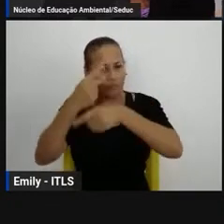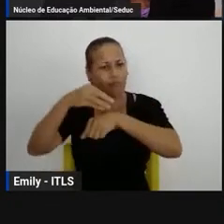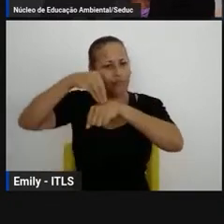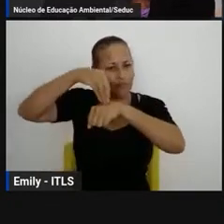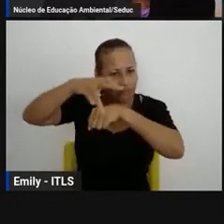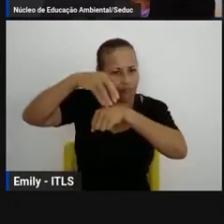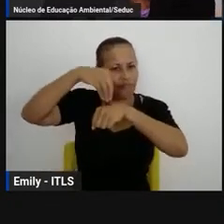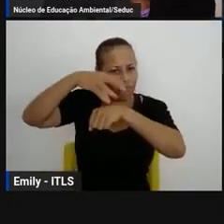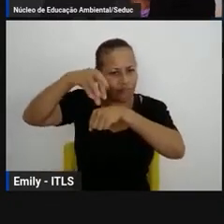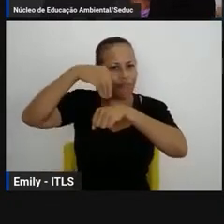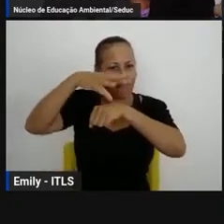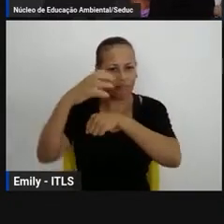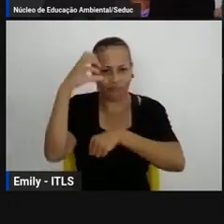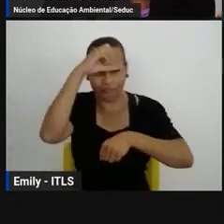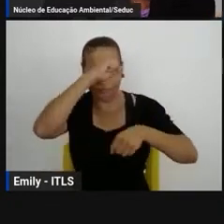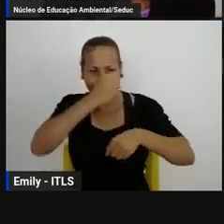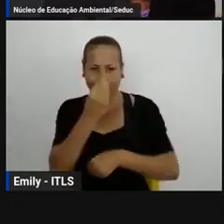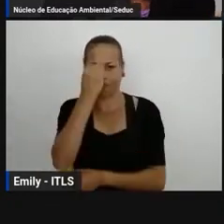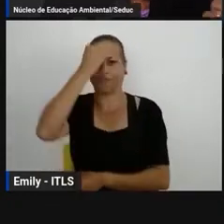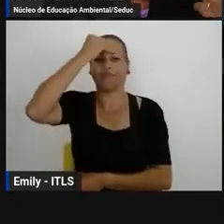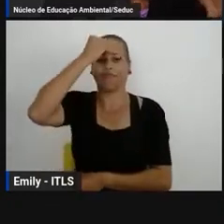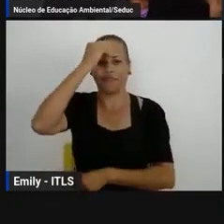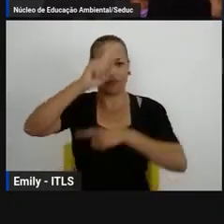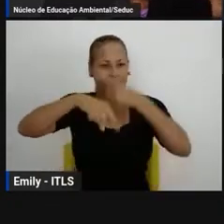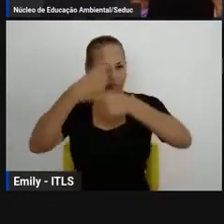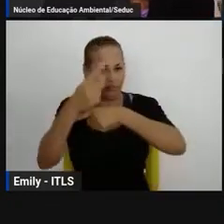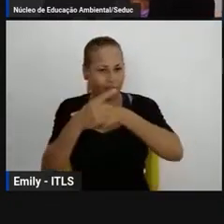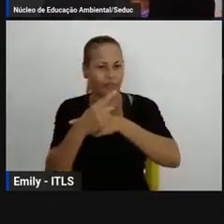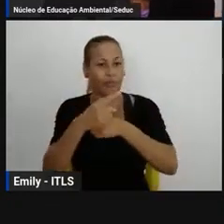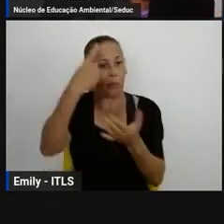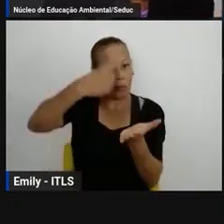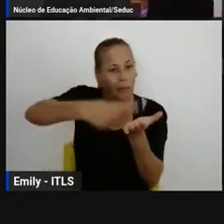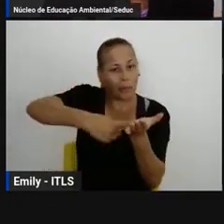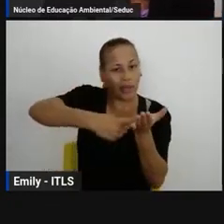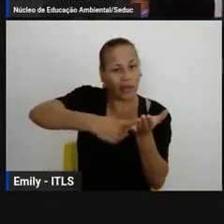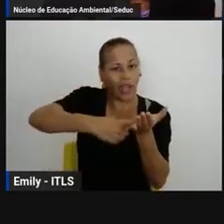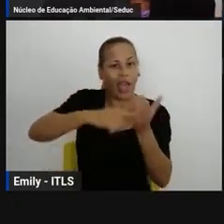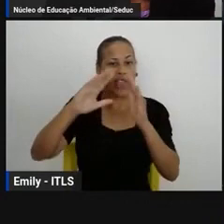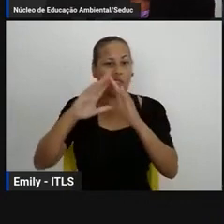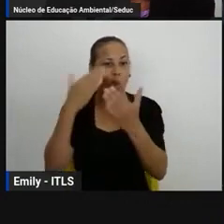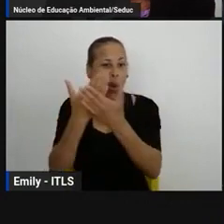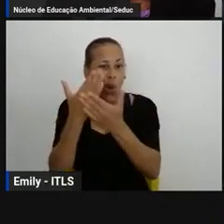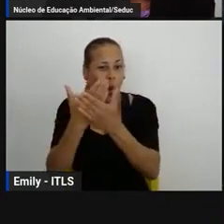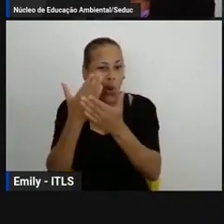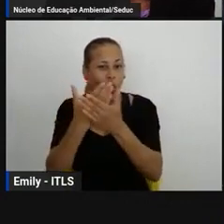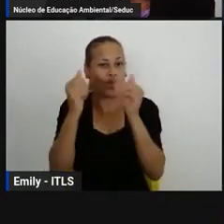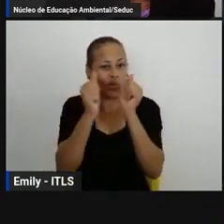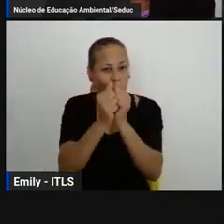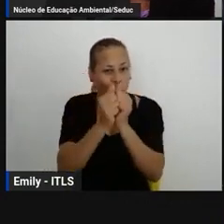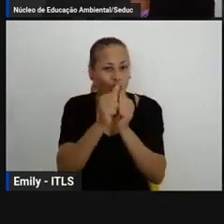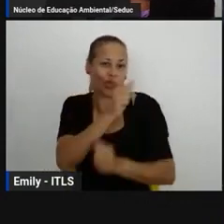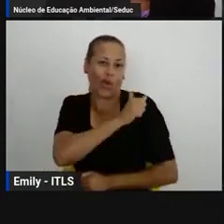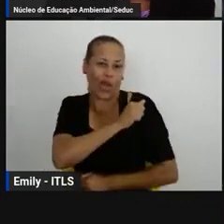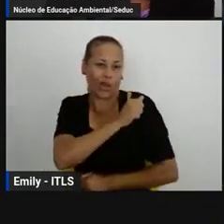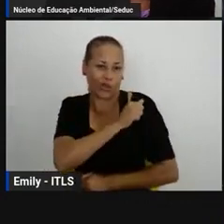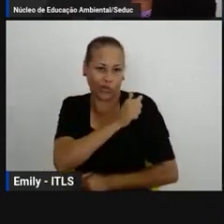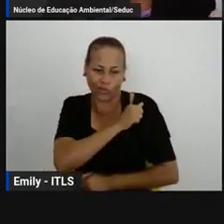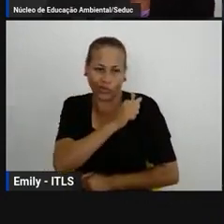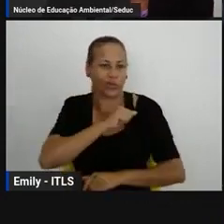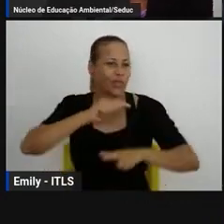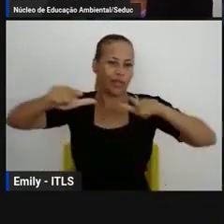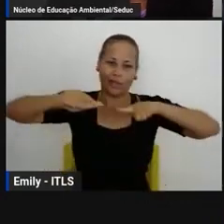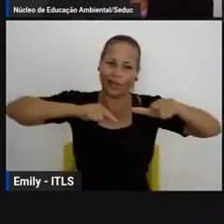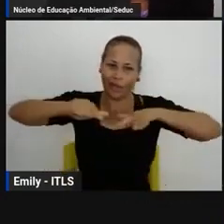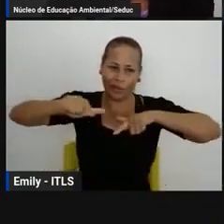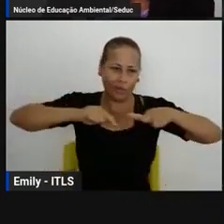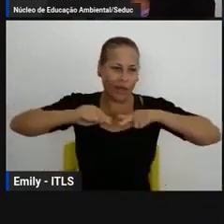houve envolvimento de várias pessoas da comunidade que deveria haver atividades durante o ano todo estamos com essa proposta também nós